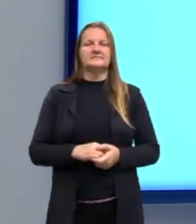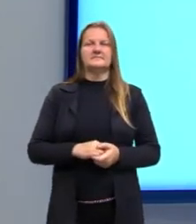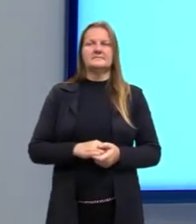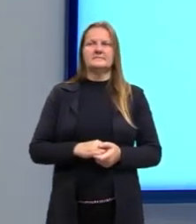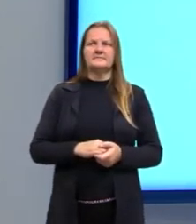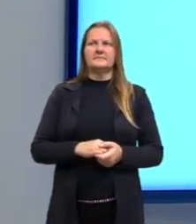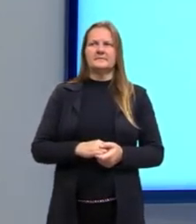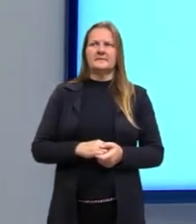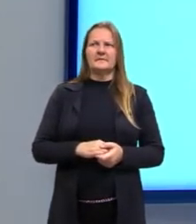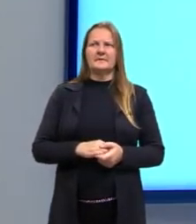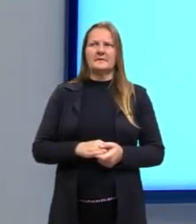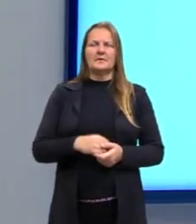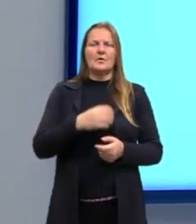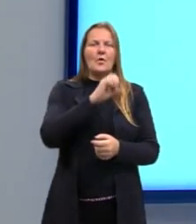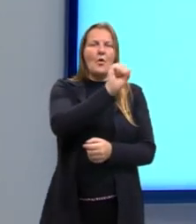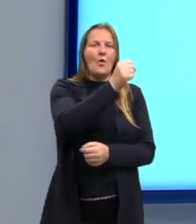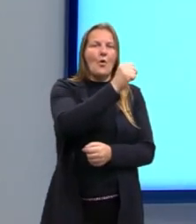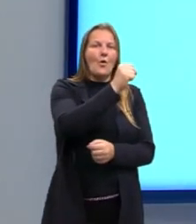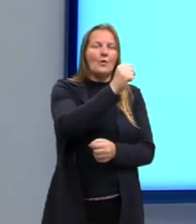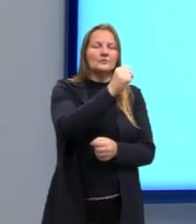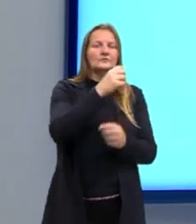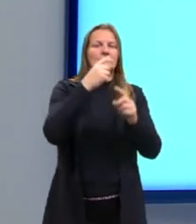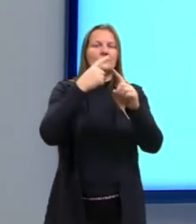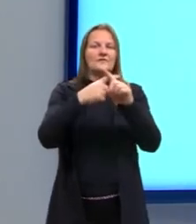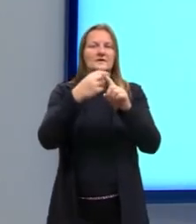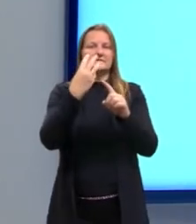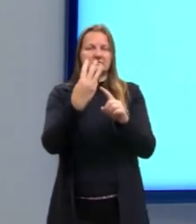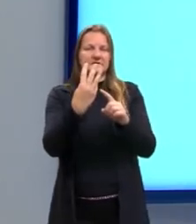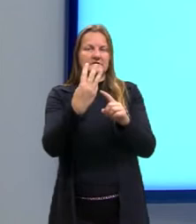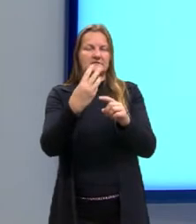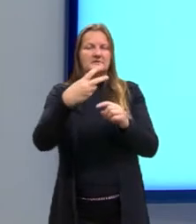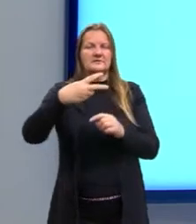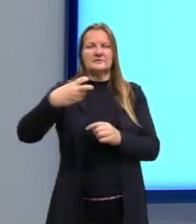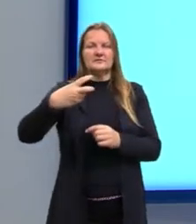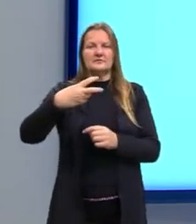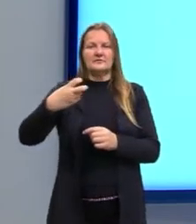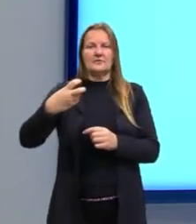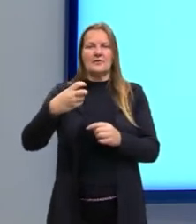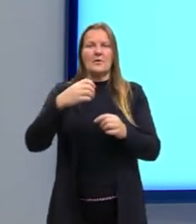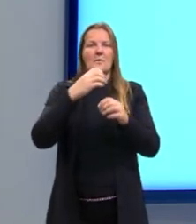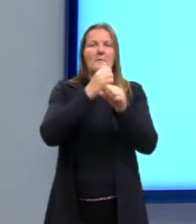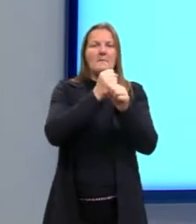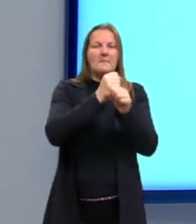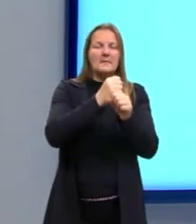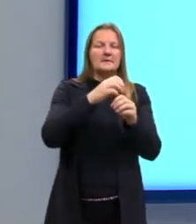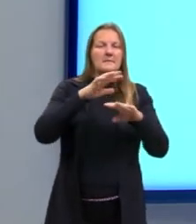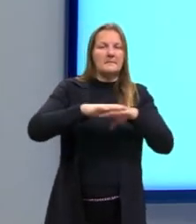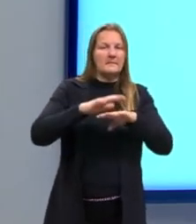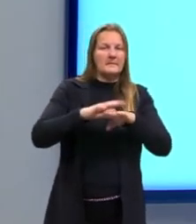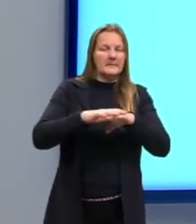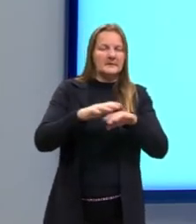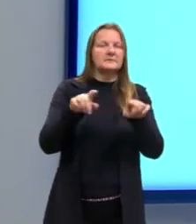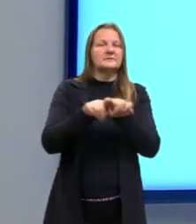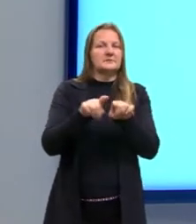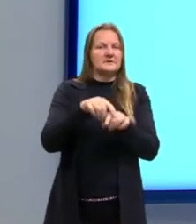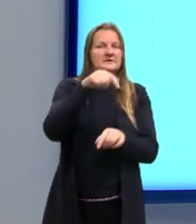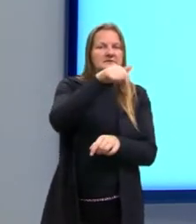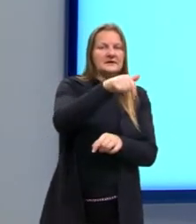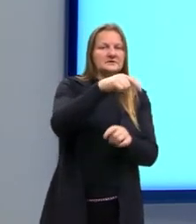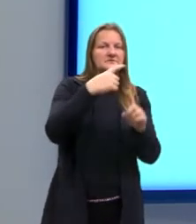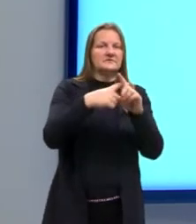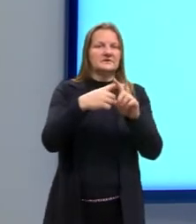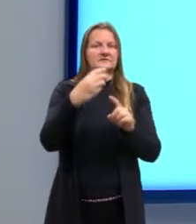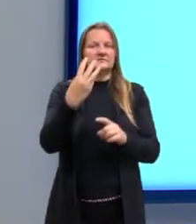português, nota 8, vezes o peso 3, mais matemática, que foi nota 7,